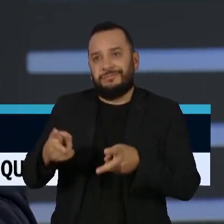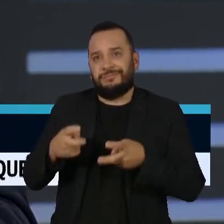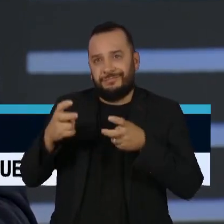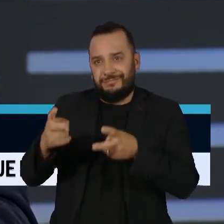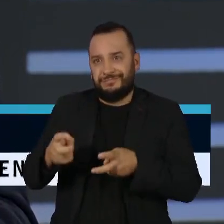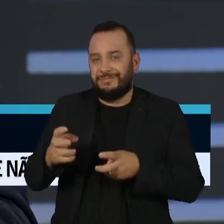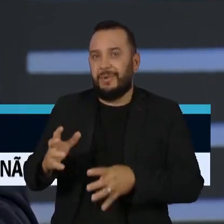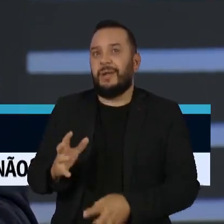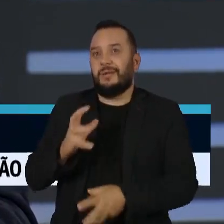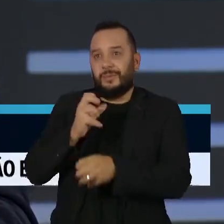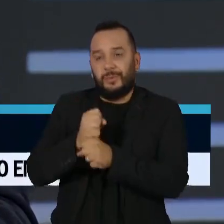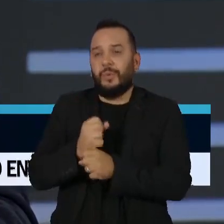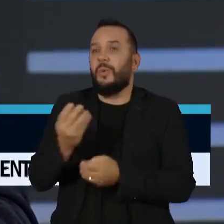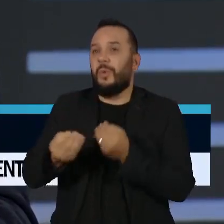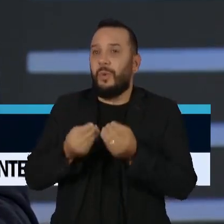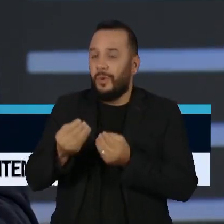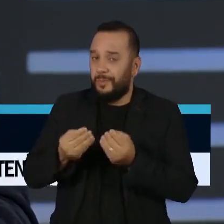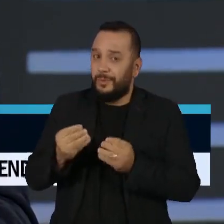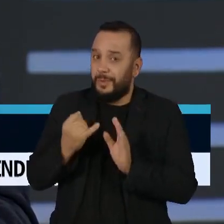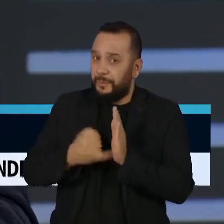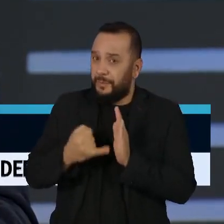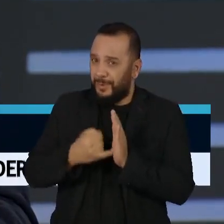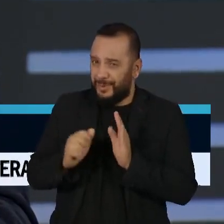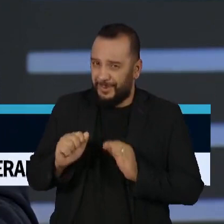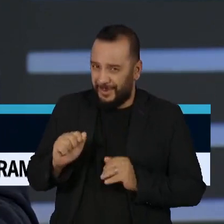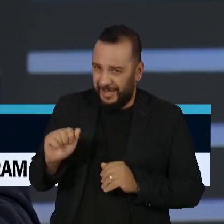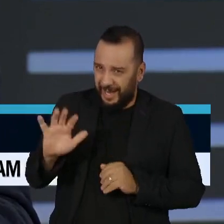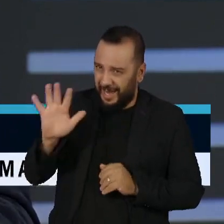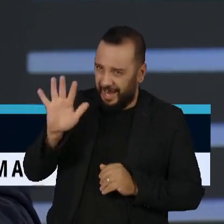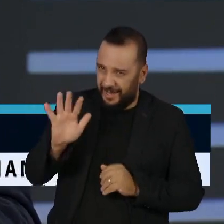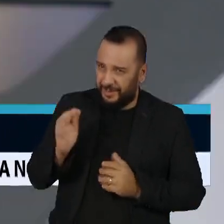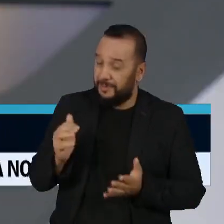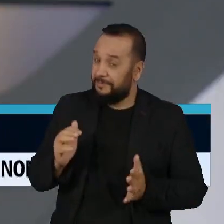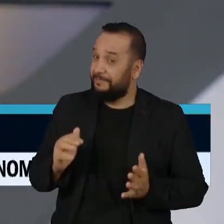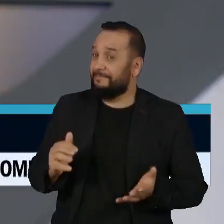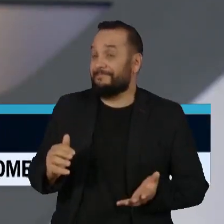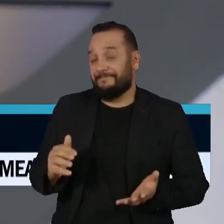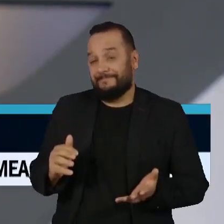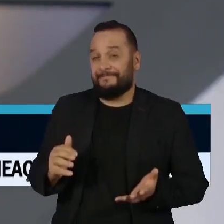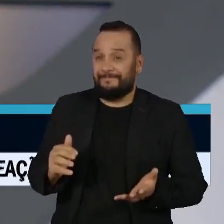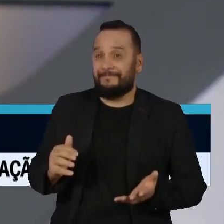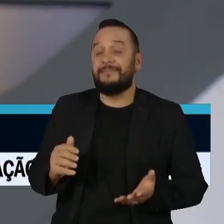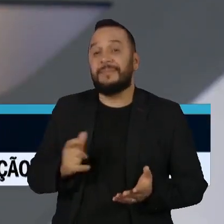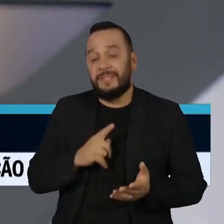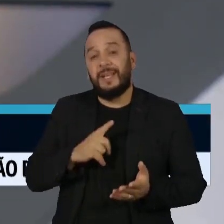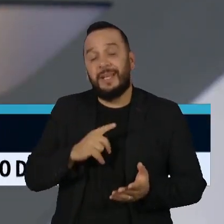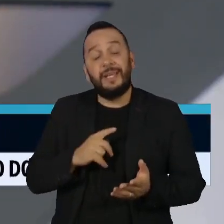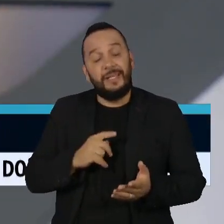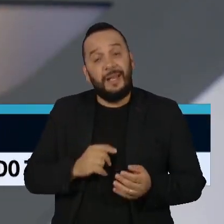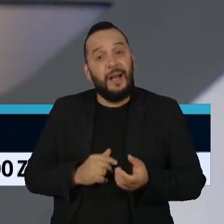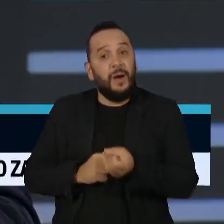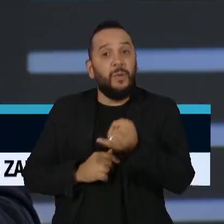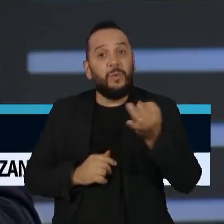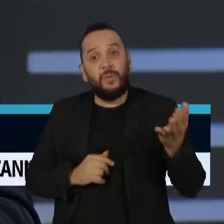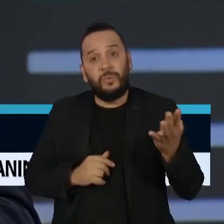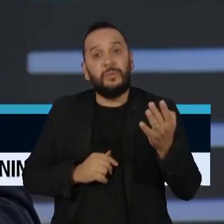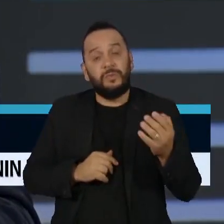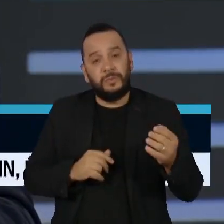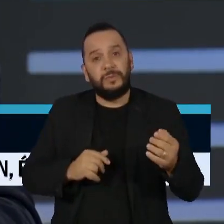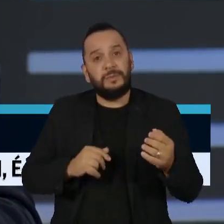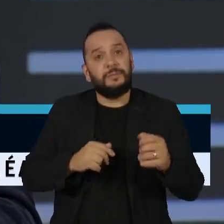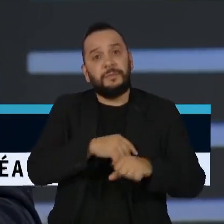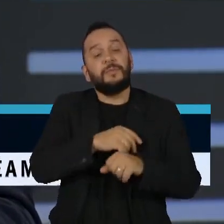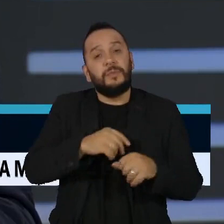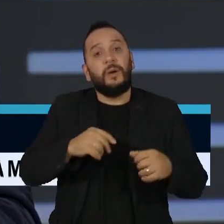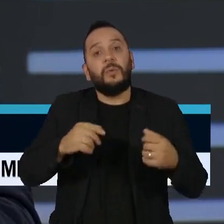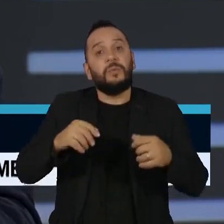sem subir a alíquota? Na minha opinião, tem coisas a serem exploradas, por exemplo, sonegação. Sonegação no Brasil, em alguns setores, setor de combustível, é